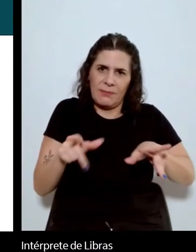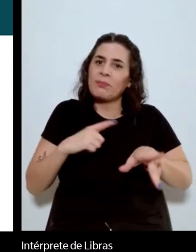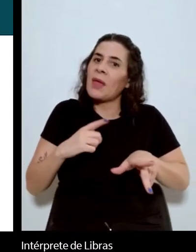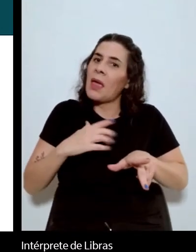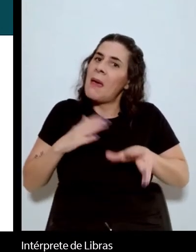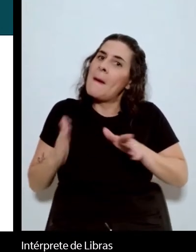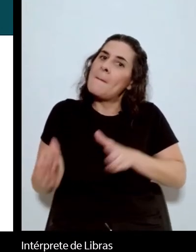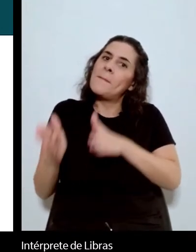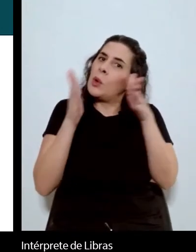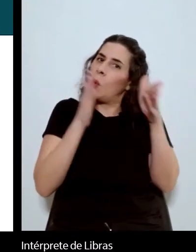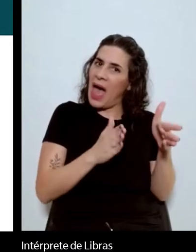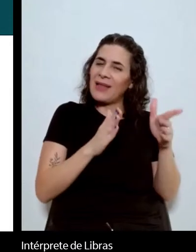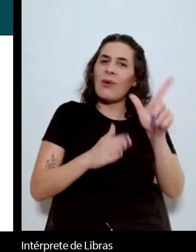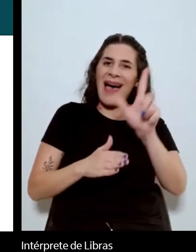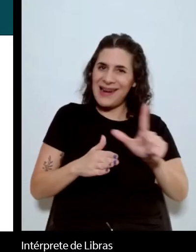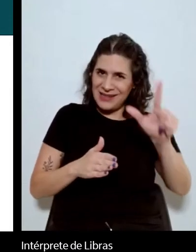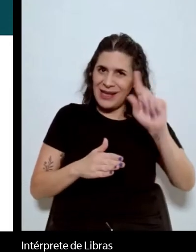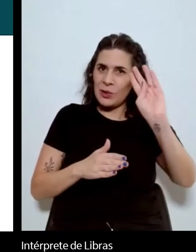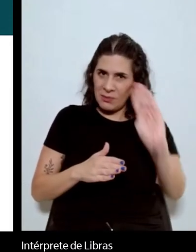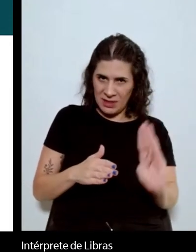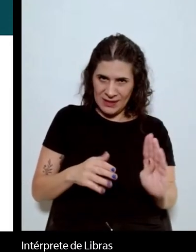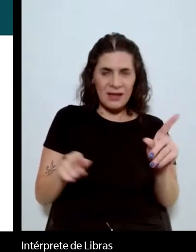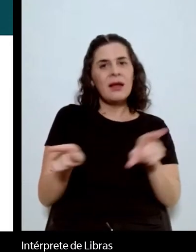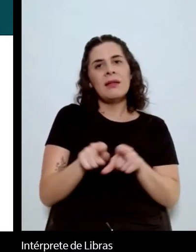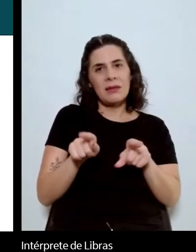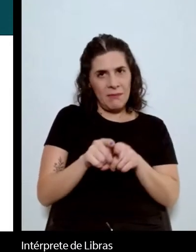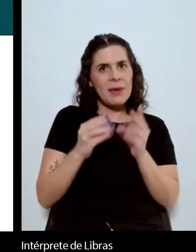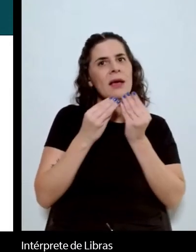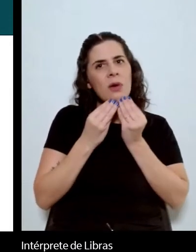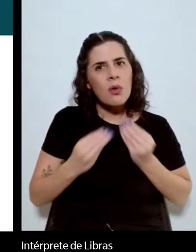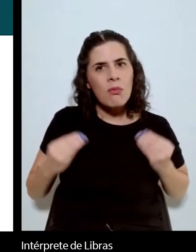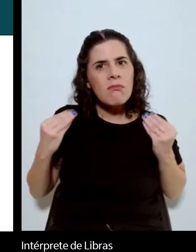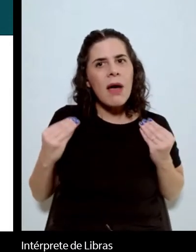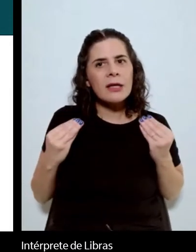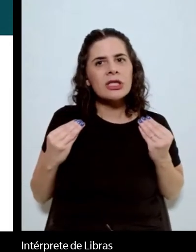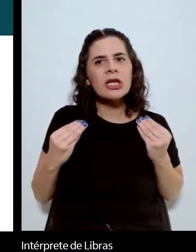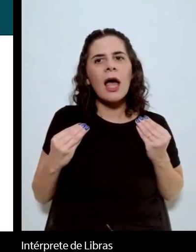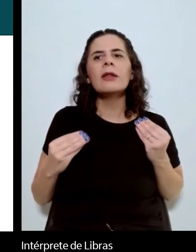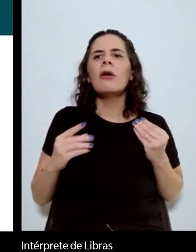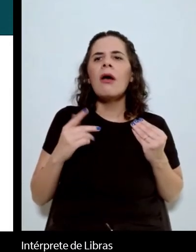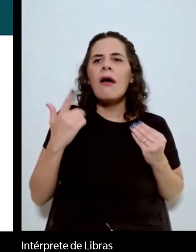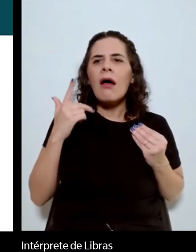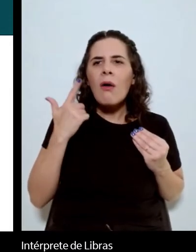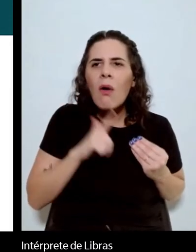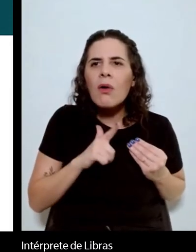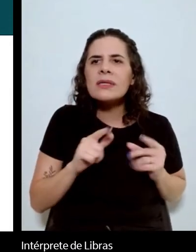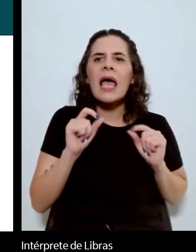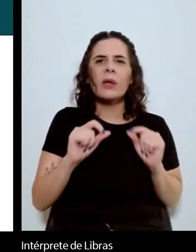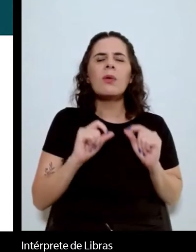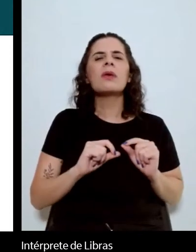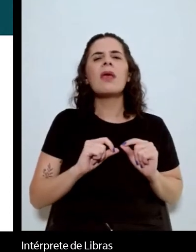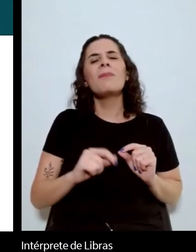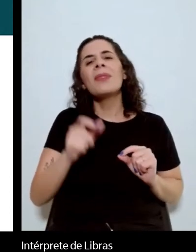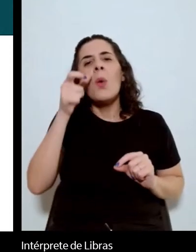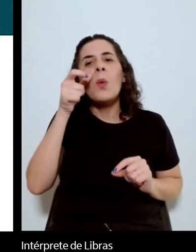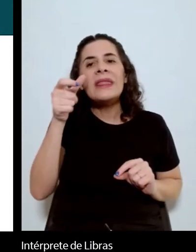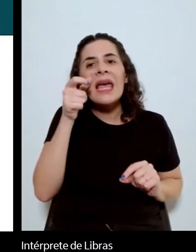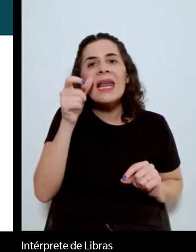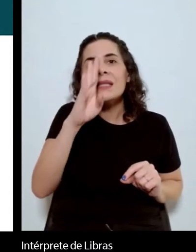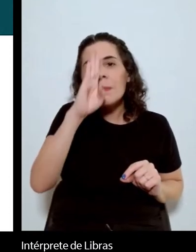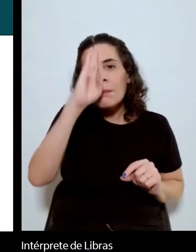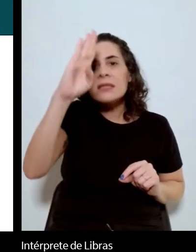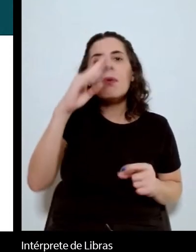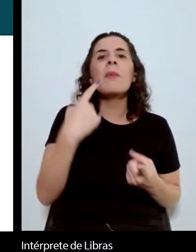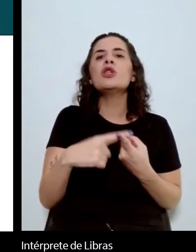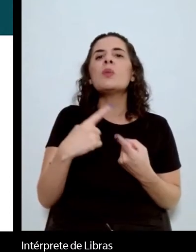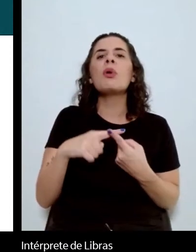literatura brasileira e o Machado de Assis vão conseguir alcançar um interesse exatamente por combinar